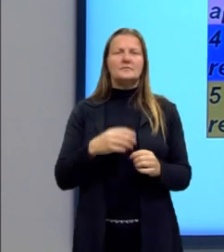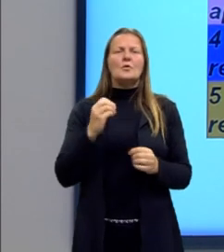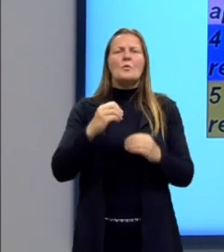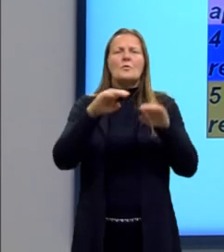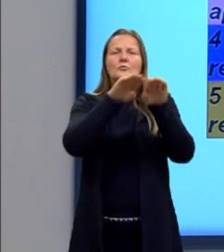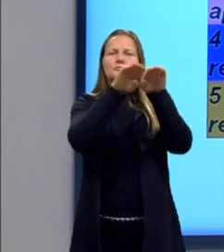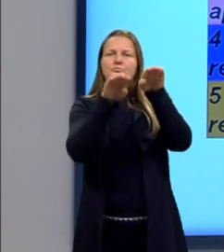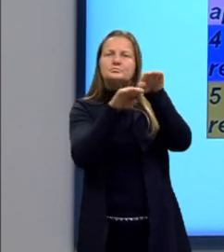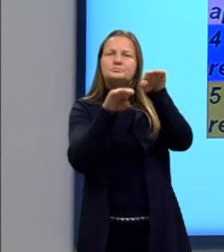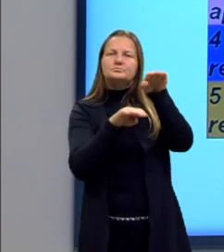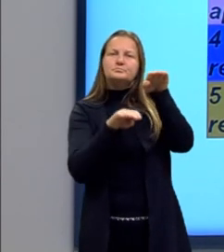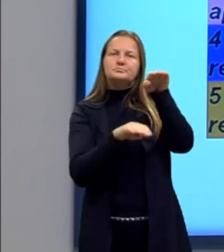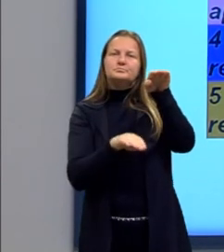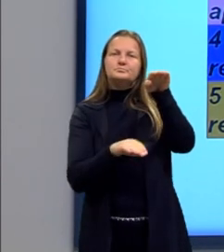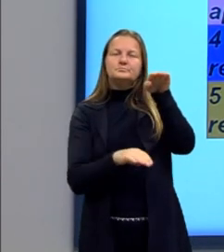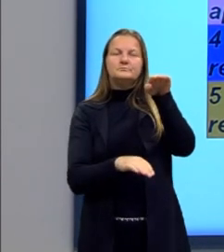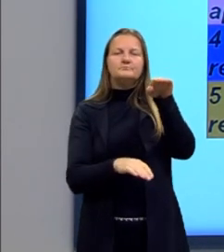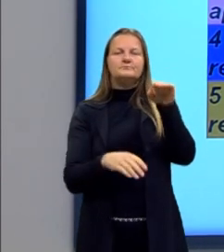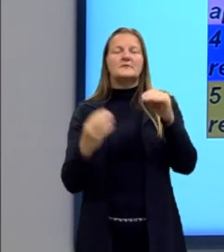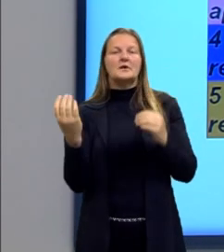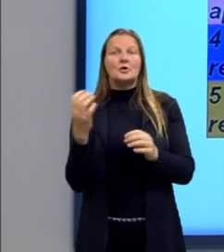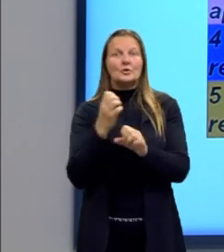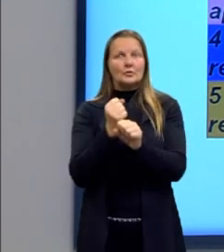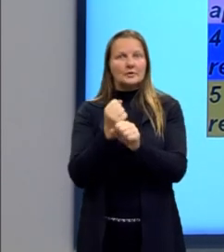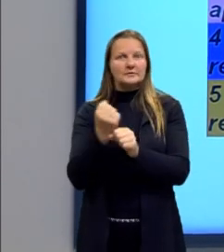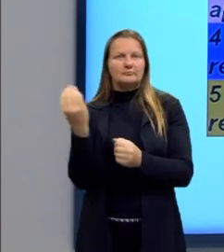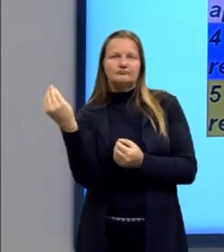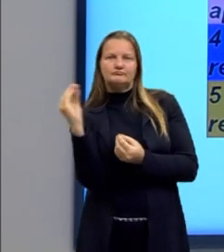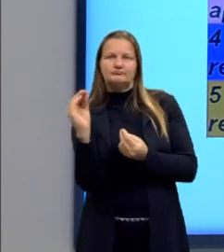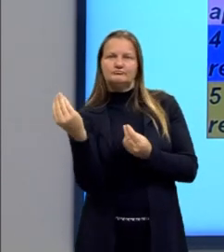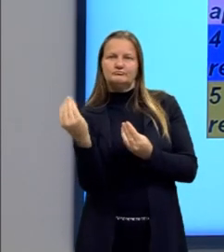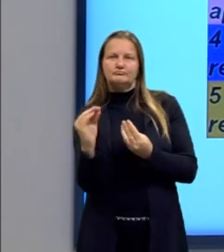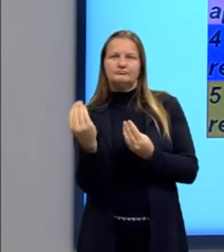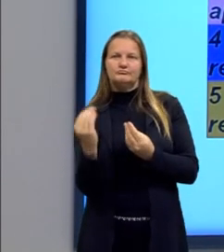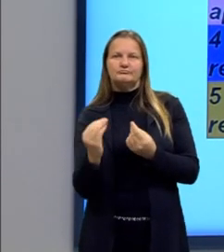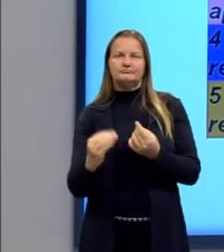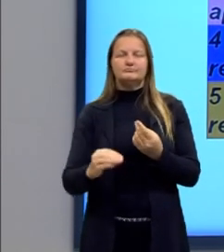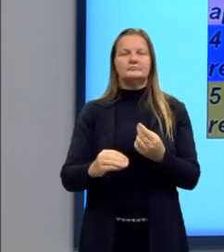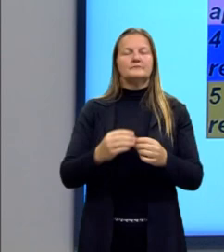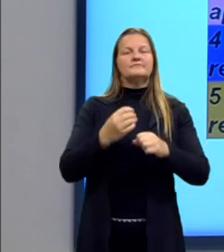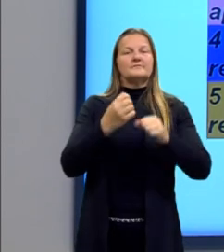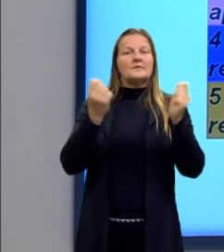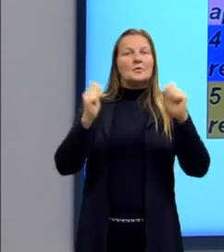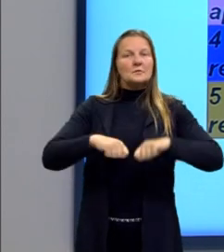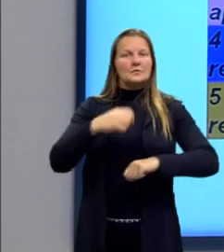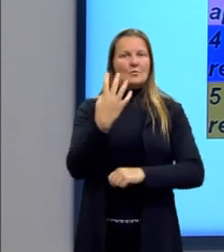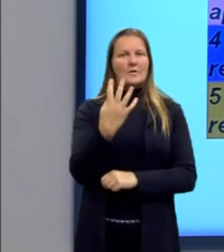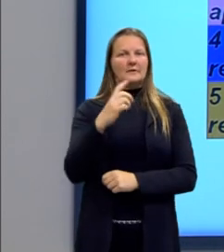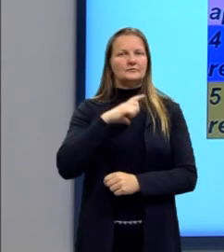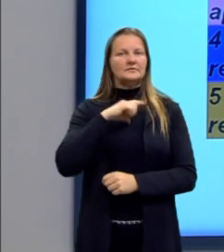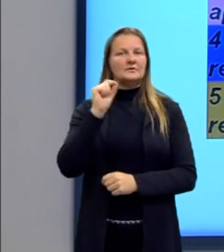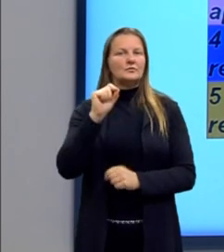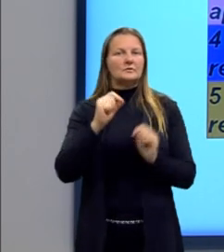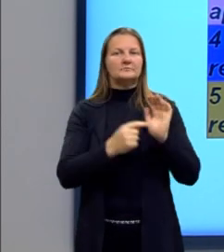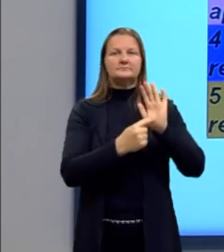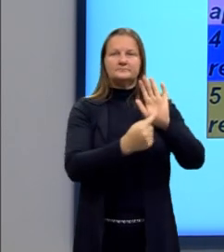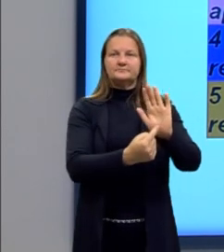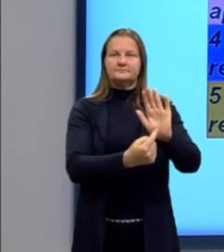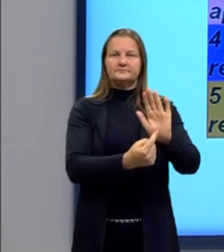níveis para que ele possa atribuir a nota. E lá, na competência 4, então, ela está dizendo que